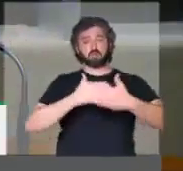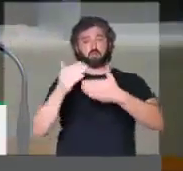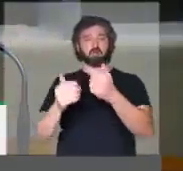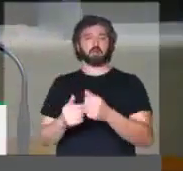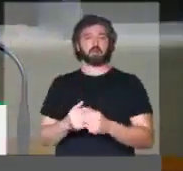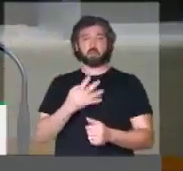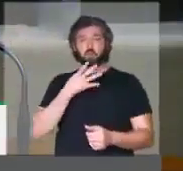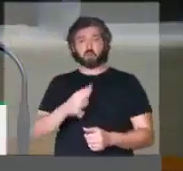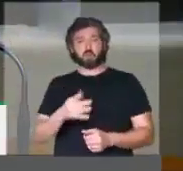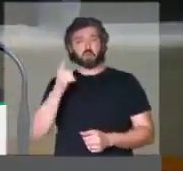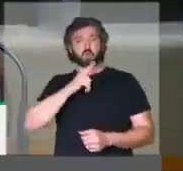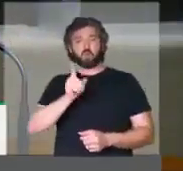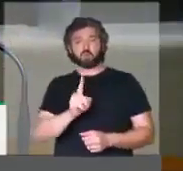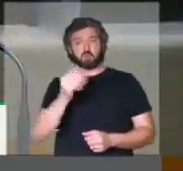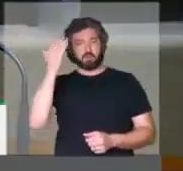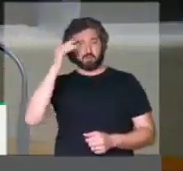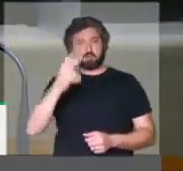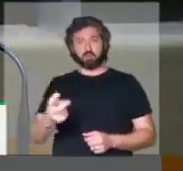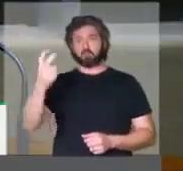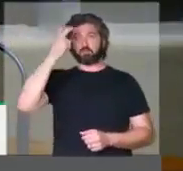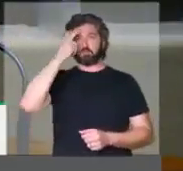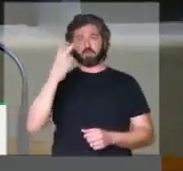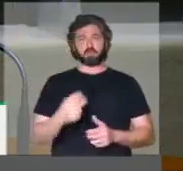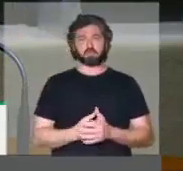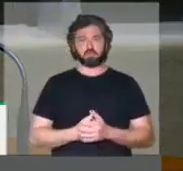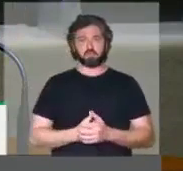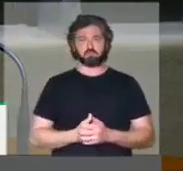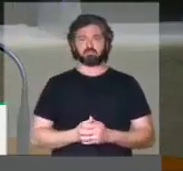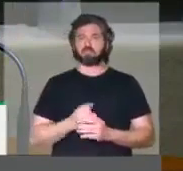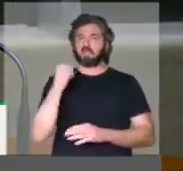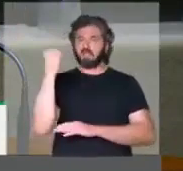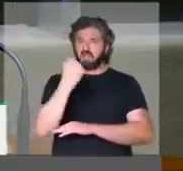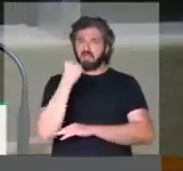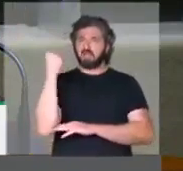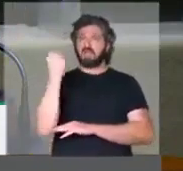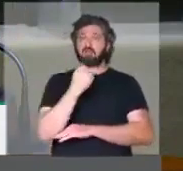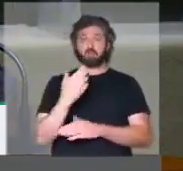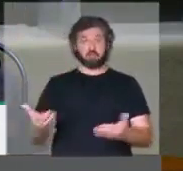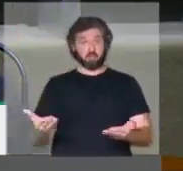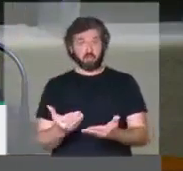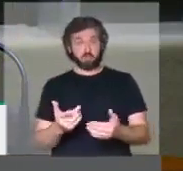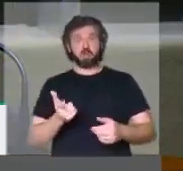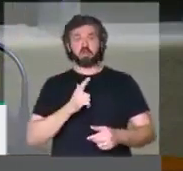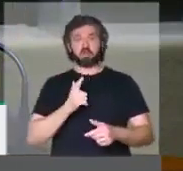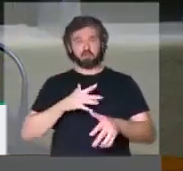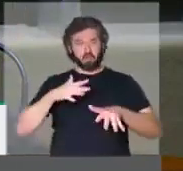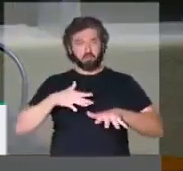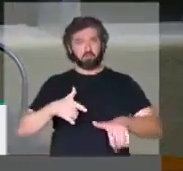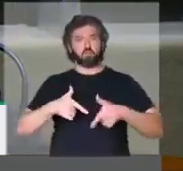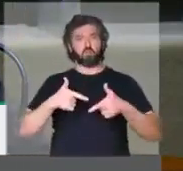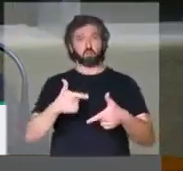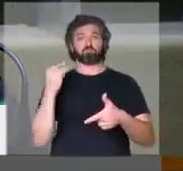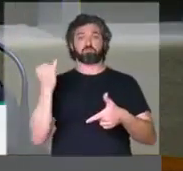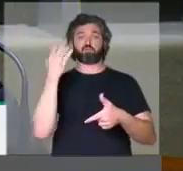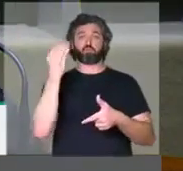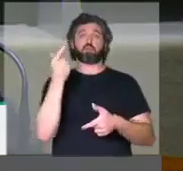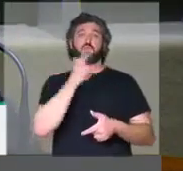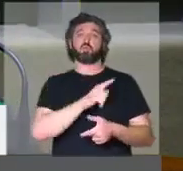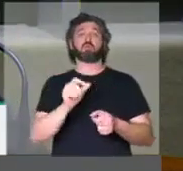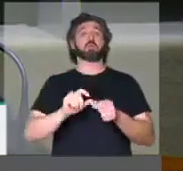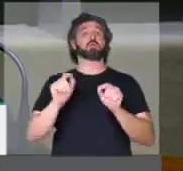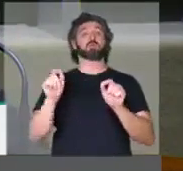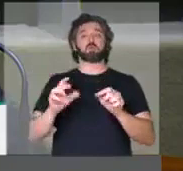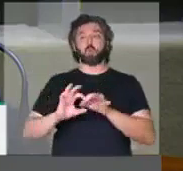sabe conviver com a inteligência brasileira. Isso é muito grave. Há, neste momento, vários movimentos importantes para que nós